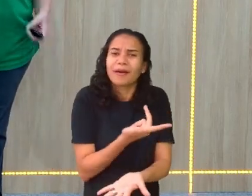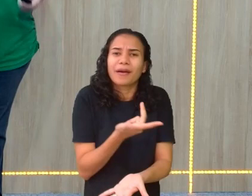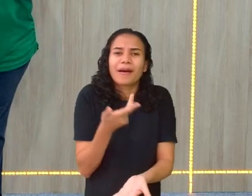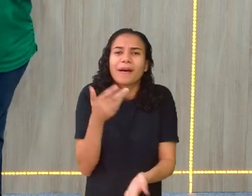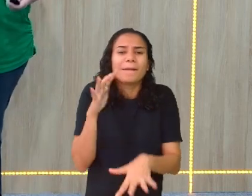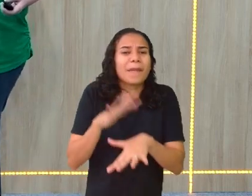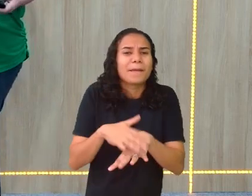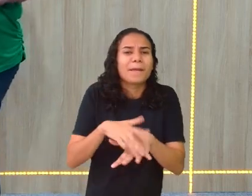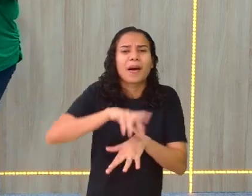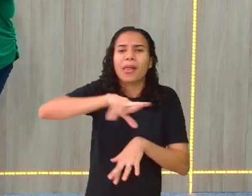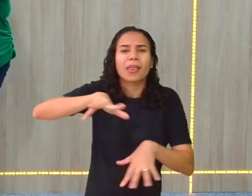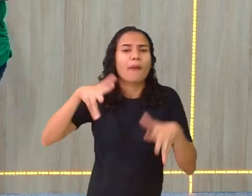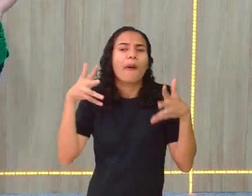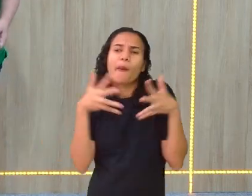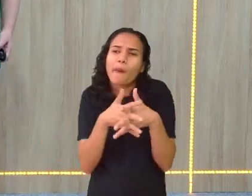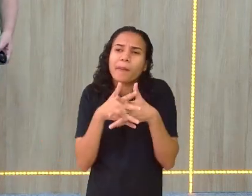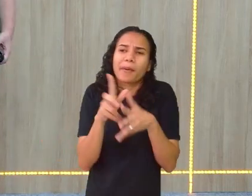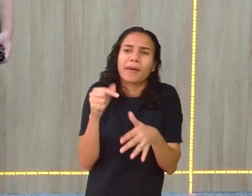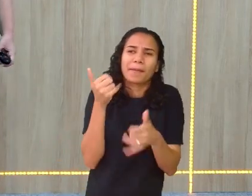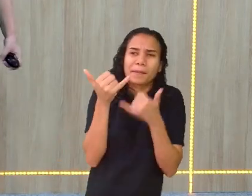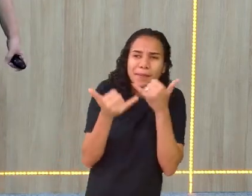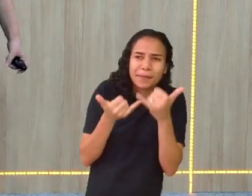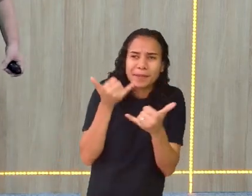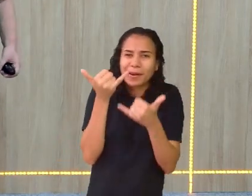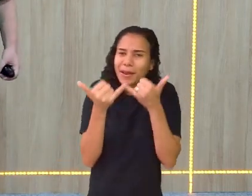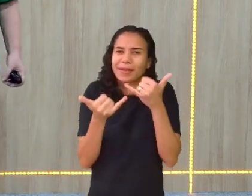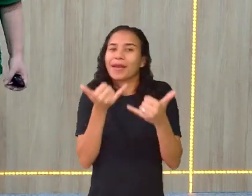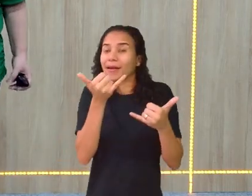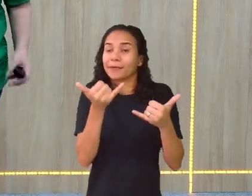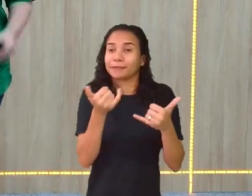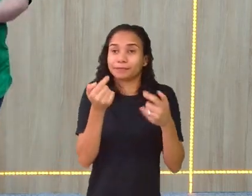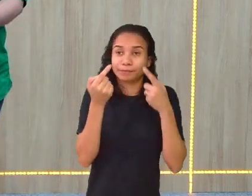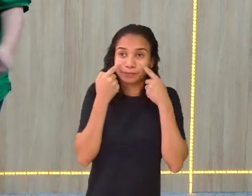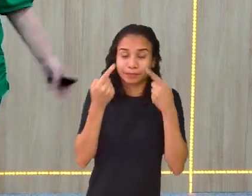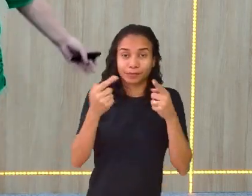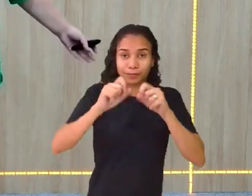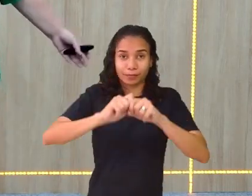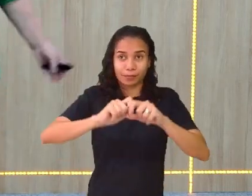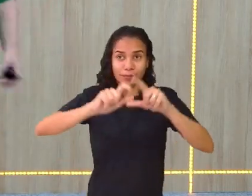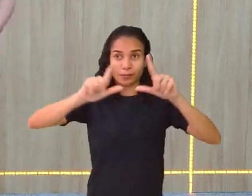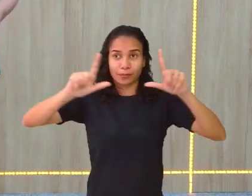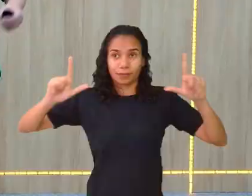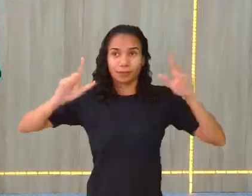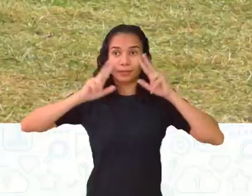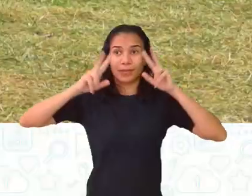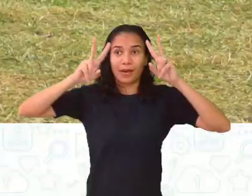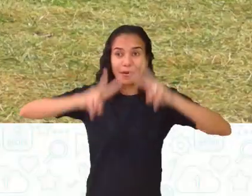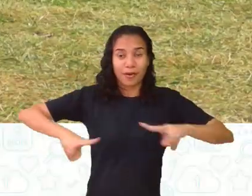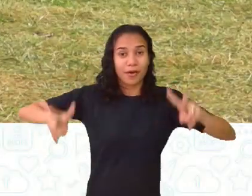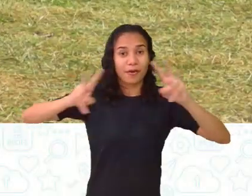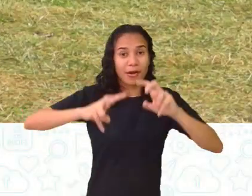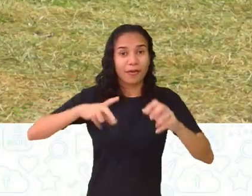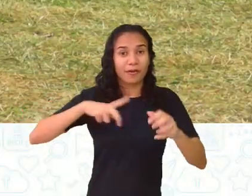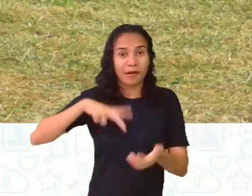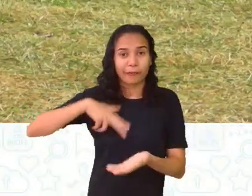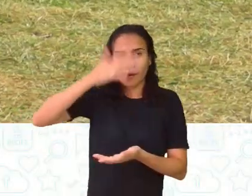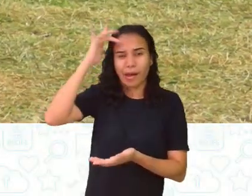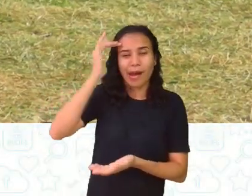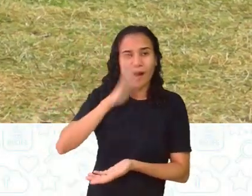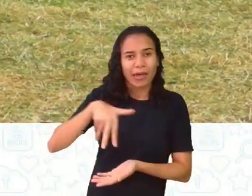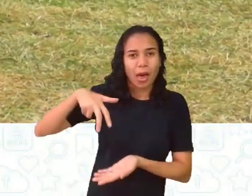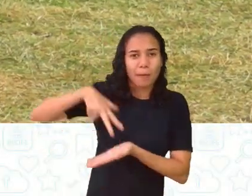complicado. É uma brincadeira, gente. Veja, dá um zoom aí para eles verem essa corrida de saco.